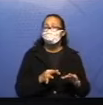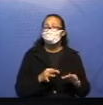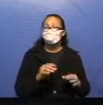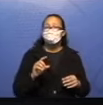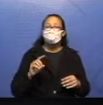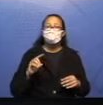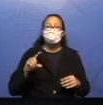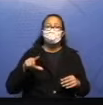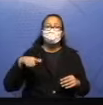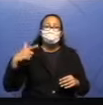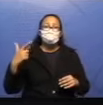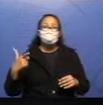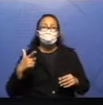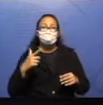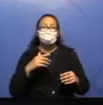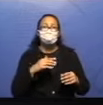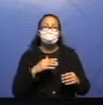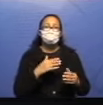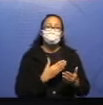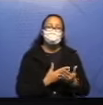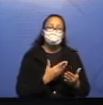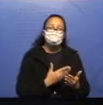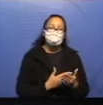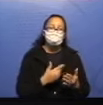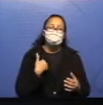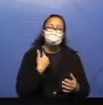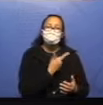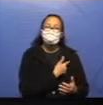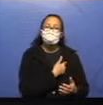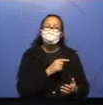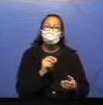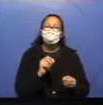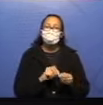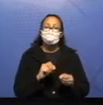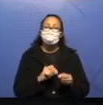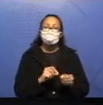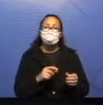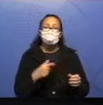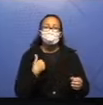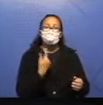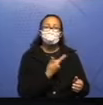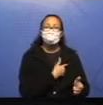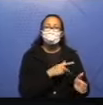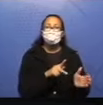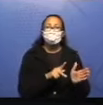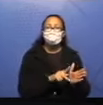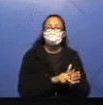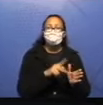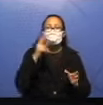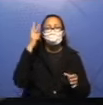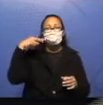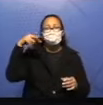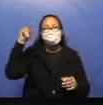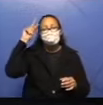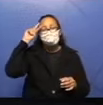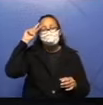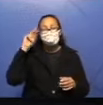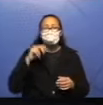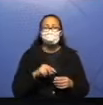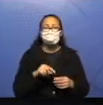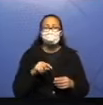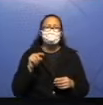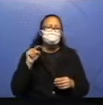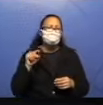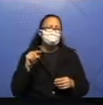a nossa própria história. Mas antes de criar a nossa própria história, nós vamos fazer uma reescrita. Você lembra o que é